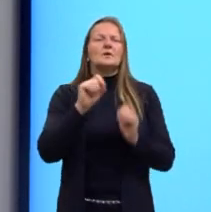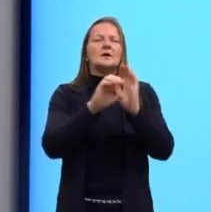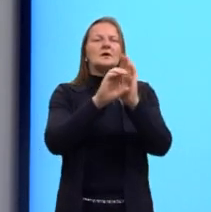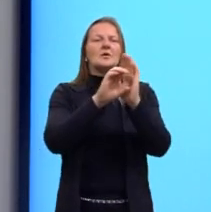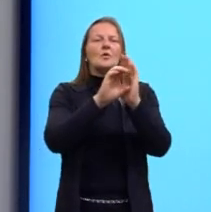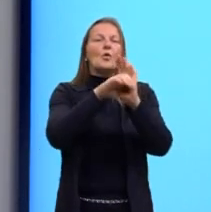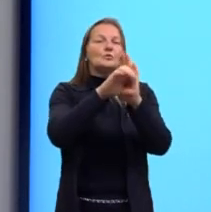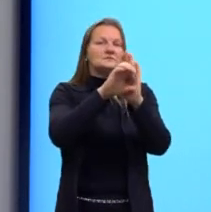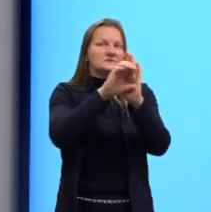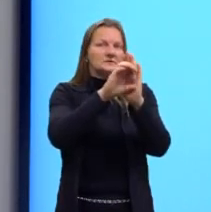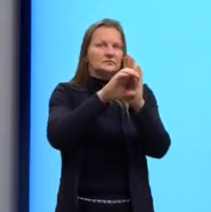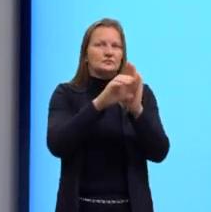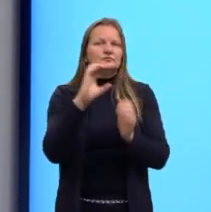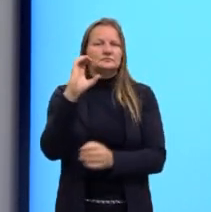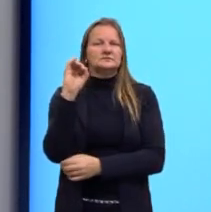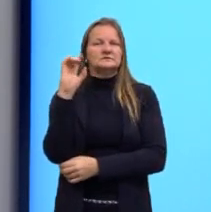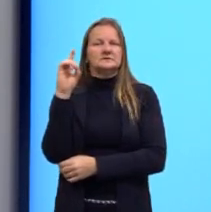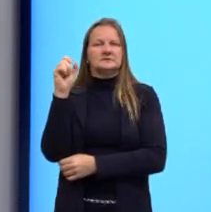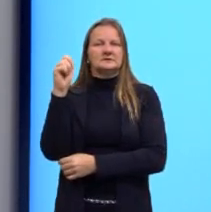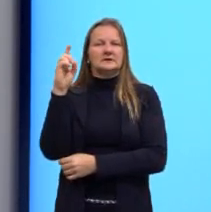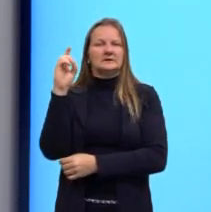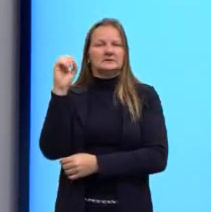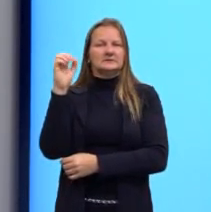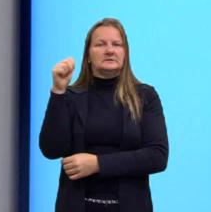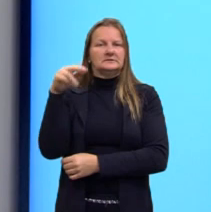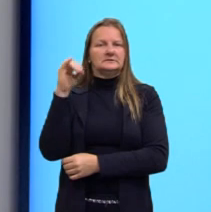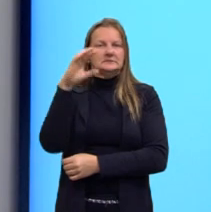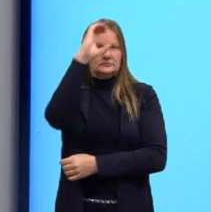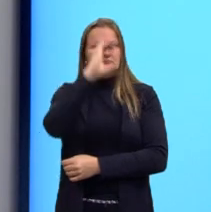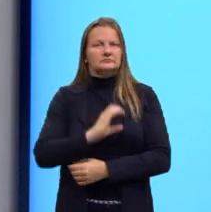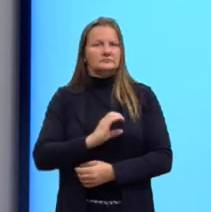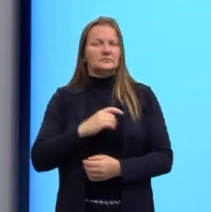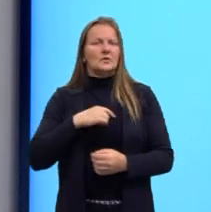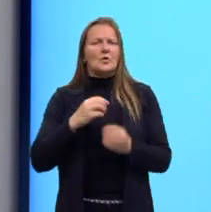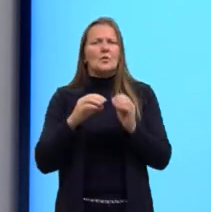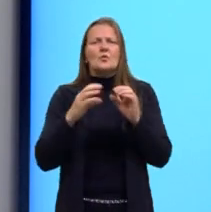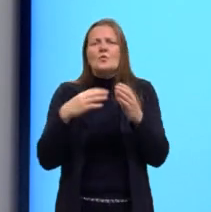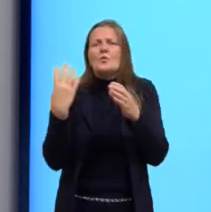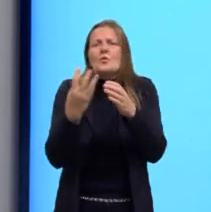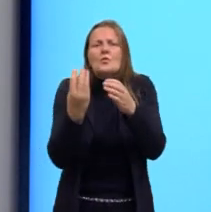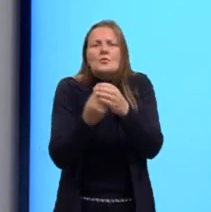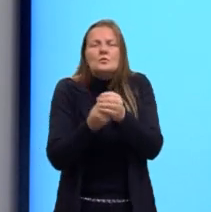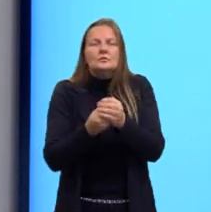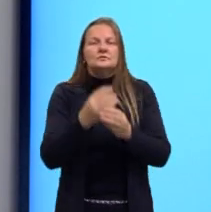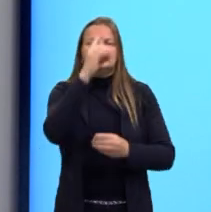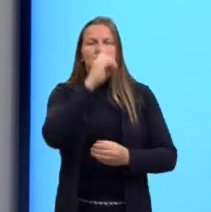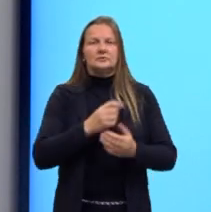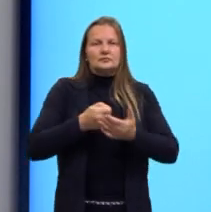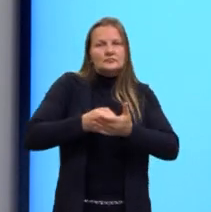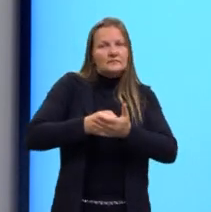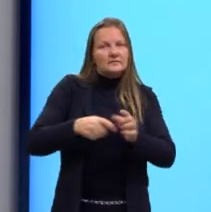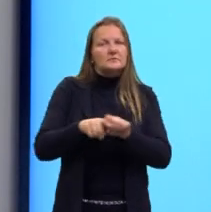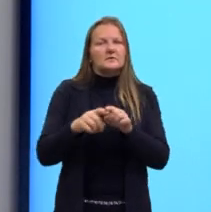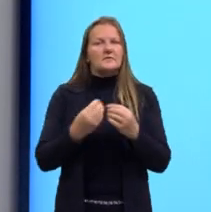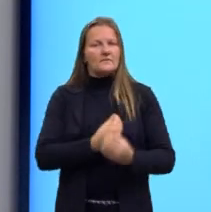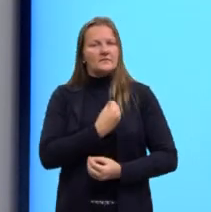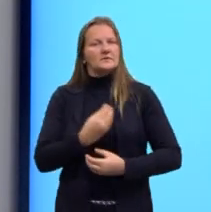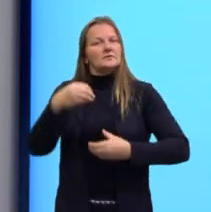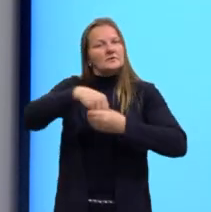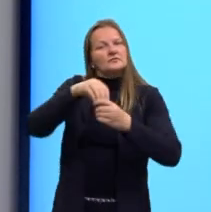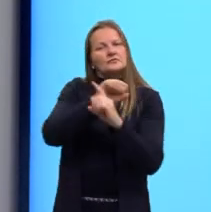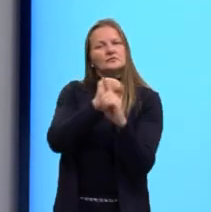que a gente está falando de cidadania hoje? Então, é um conjunto de direitos e deveres exercidos por um indivíduo que vive em sociedade,